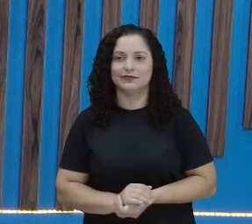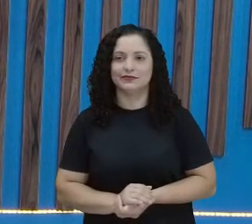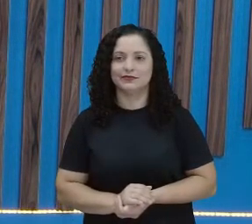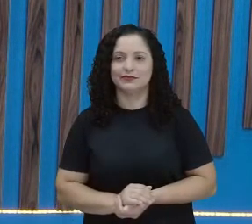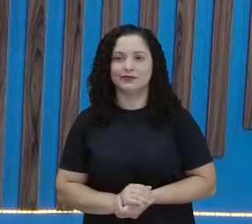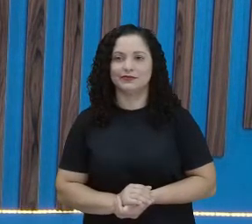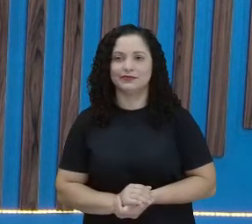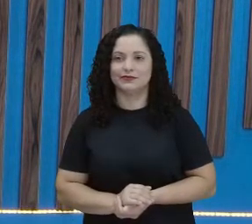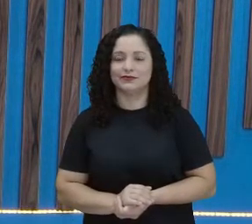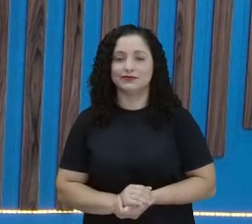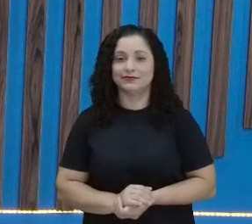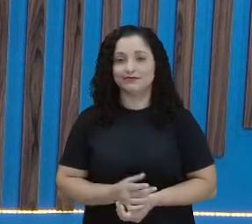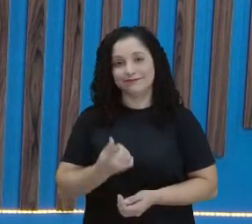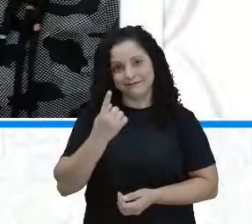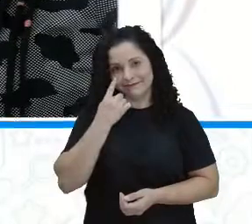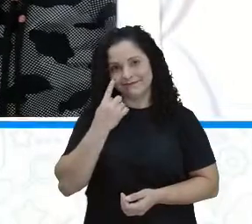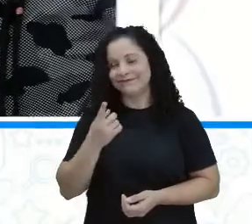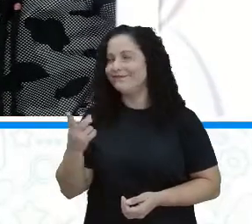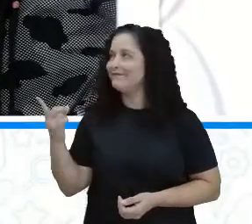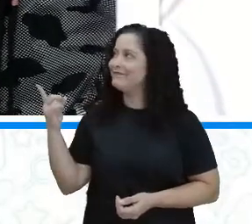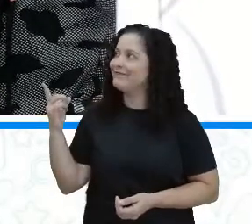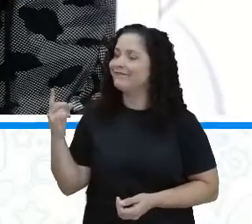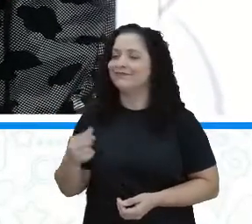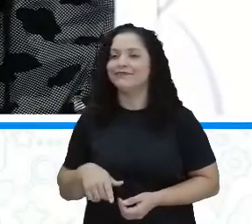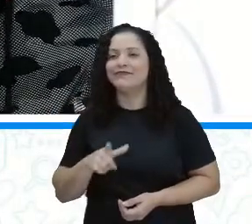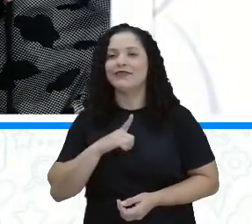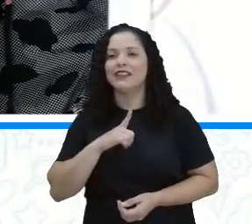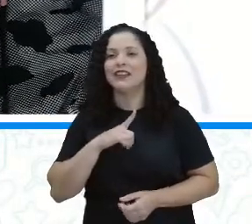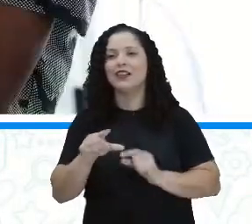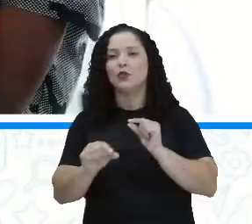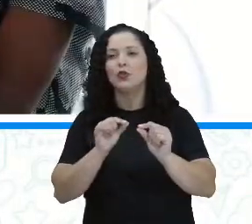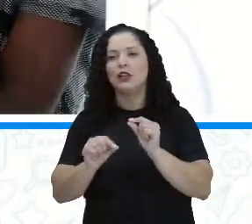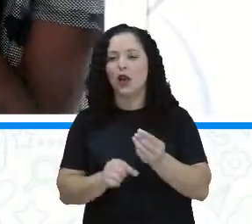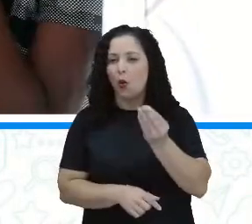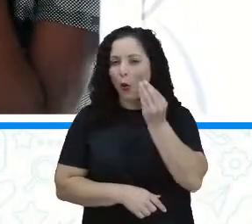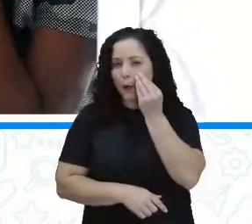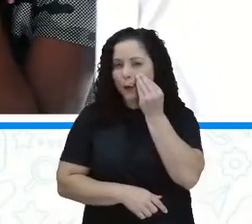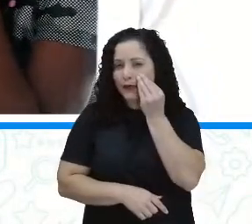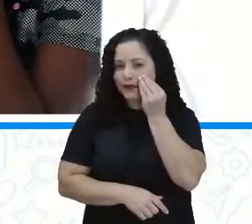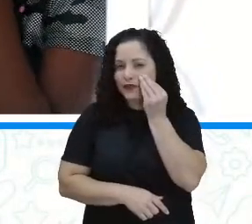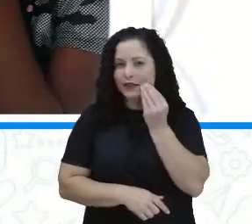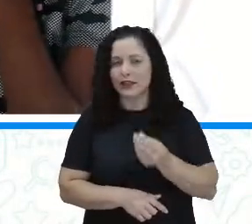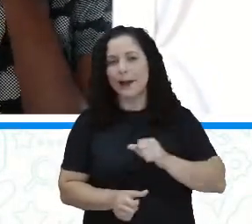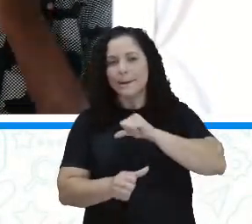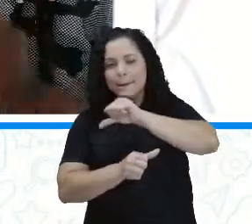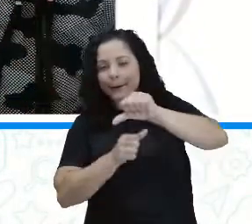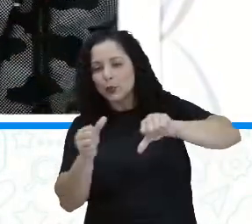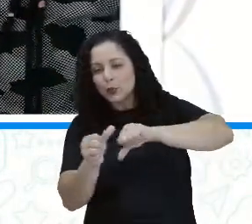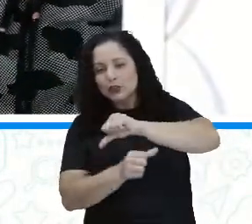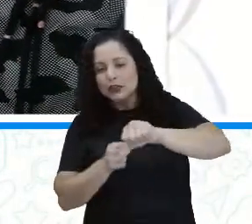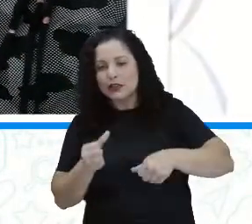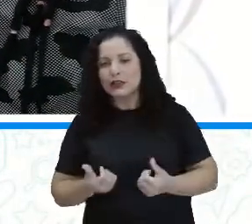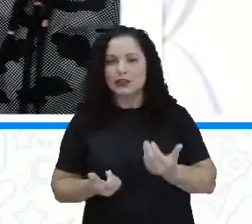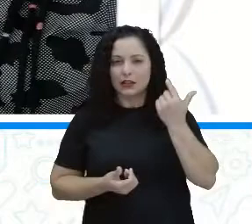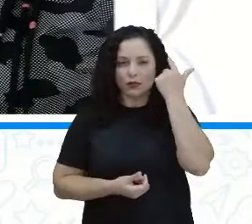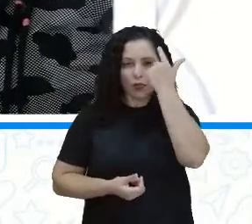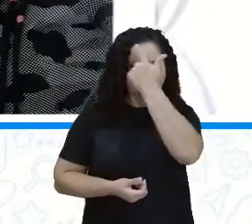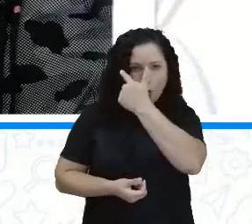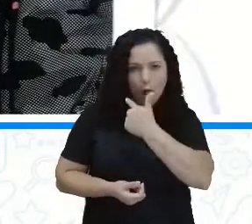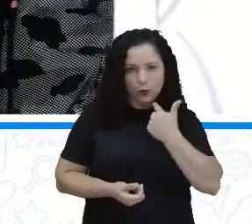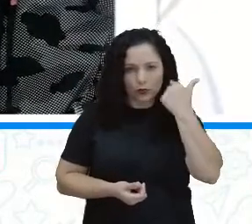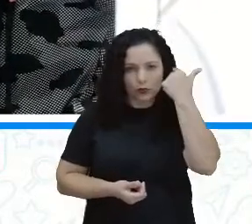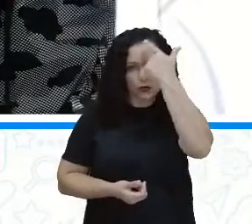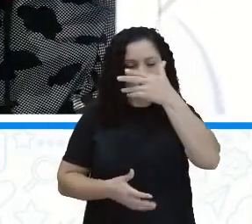Olha aí as imagens, a verificação, a observação da mudança no corpo e